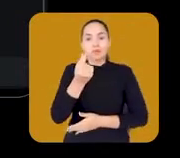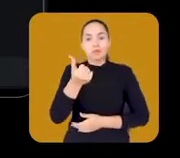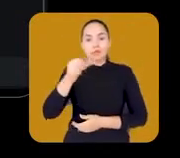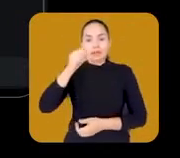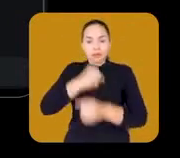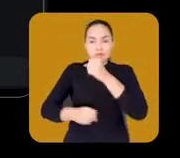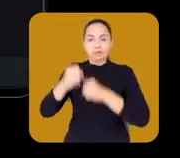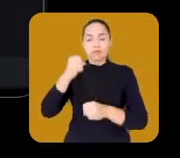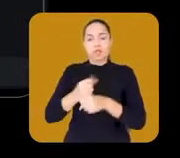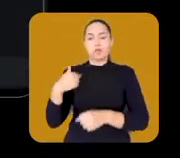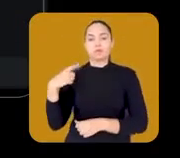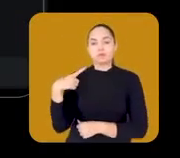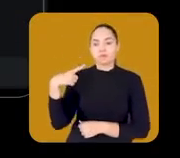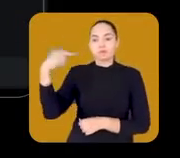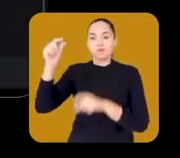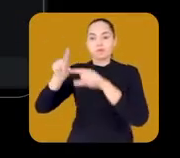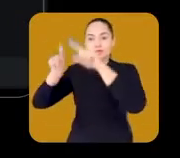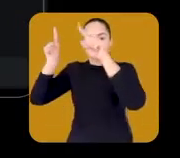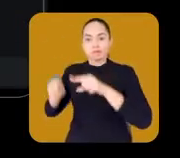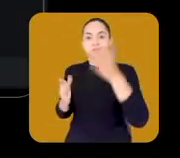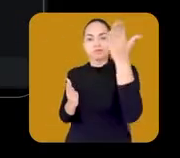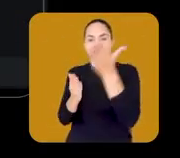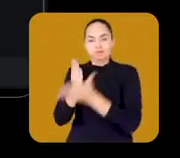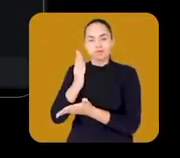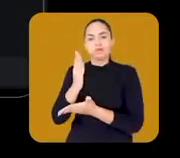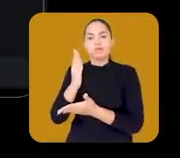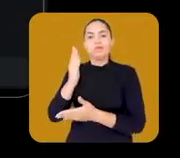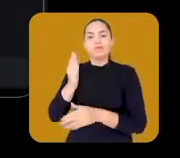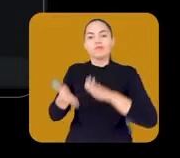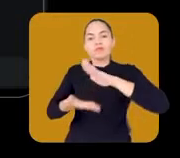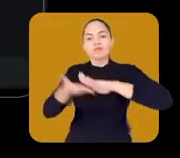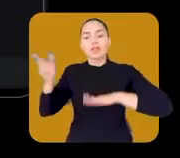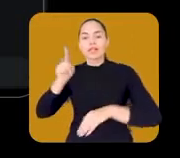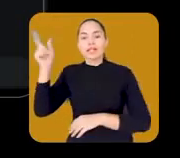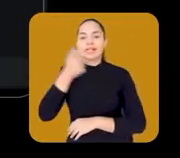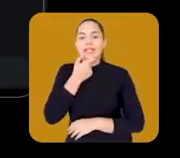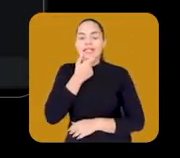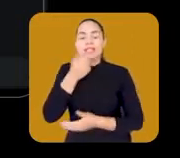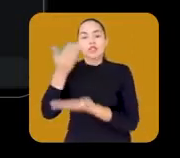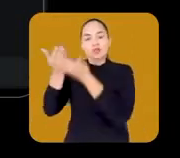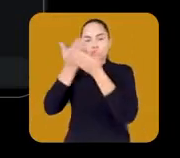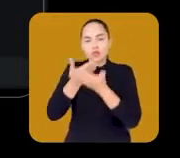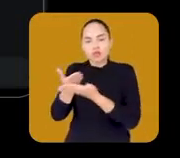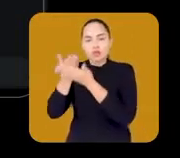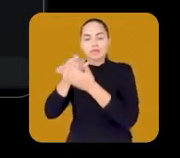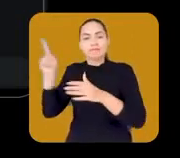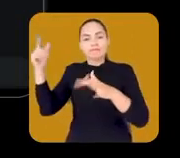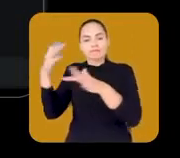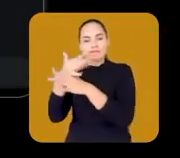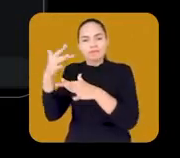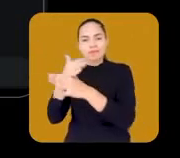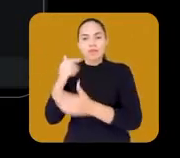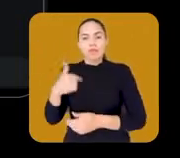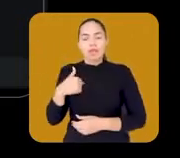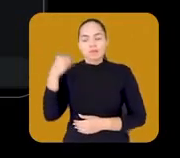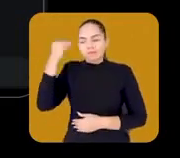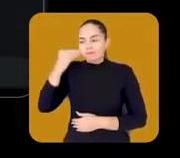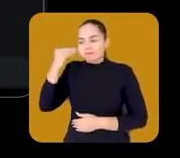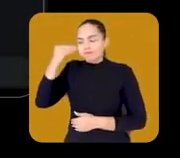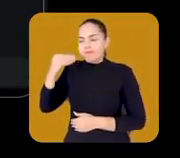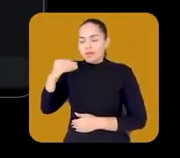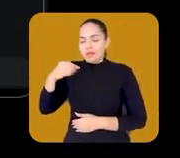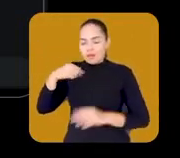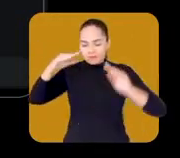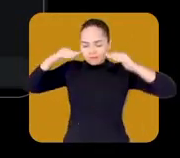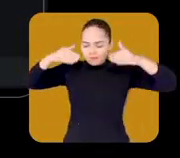No ano de 2019, eu fui selecionada pelo projeto Juventude Sem Fronteiras para ir para a Inglaterra estudar inglês na cidade de Liverpool. Depois